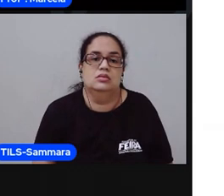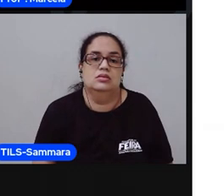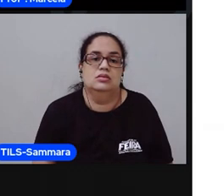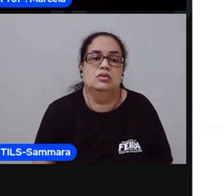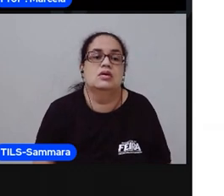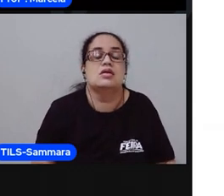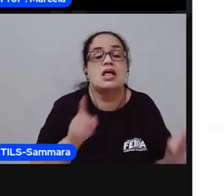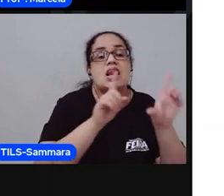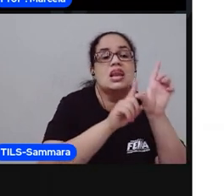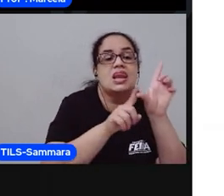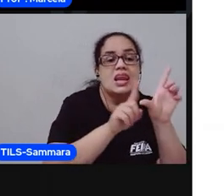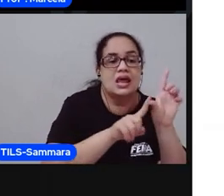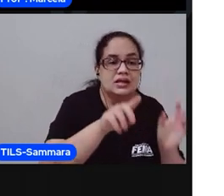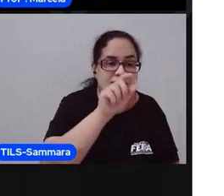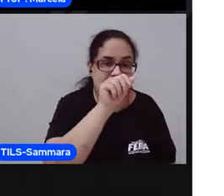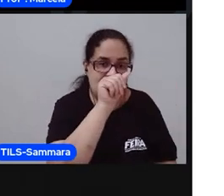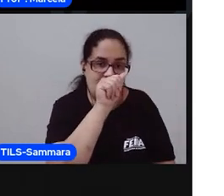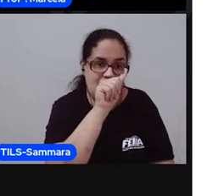Letra A.